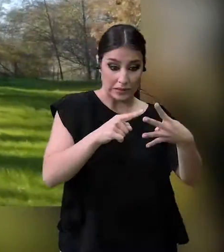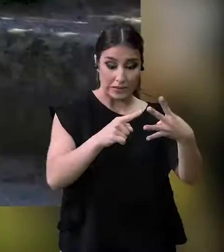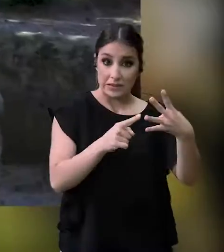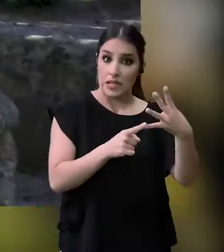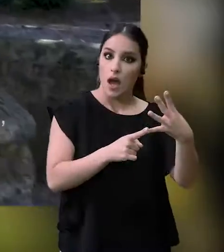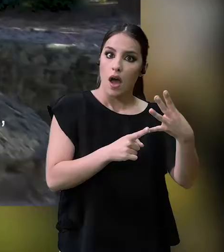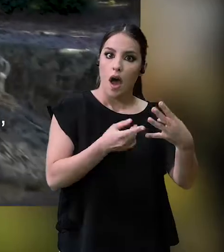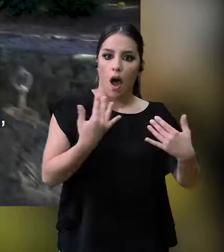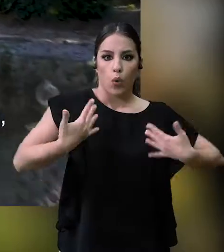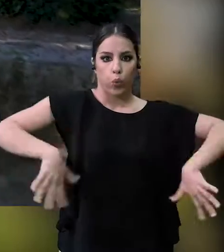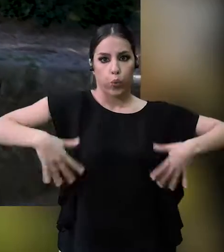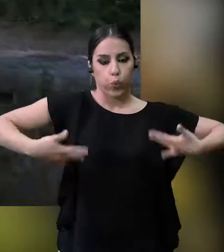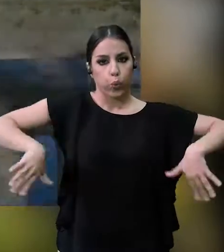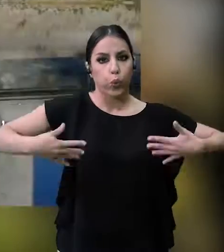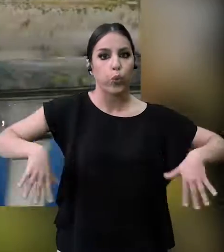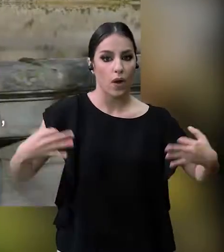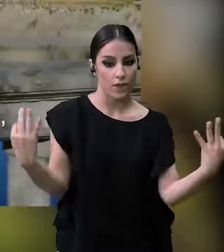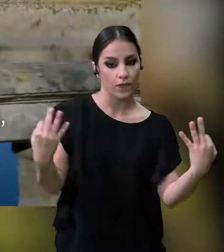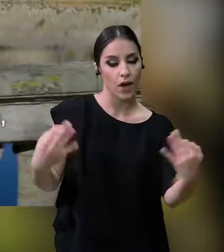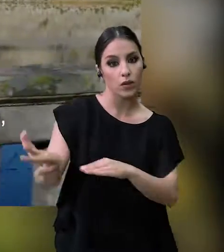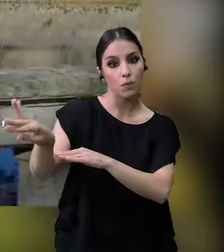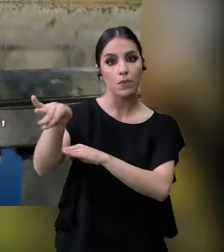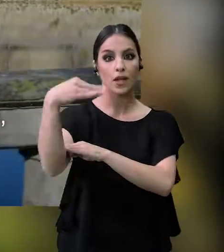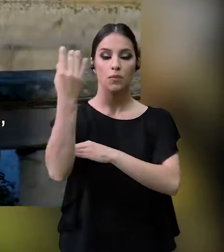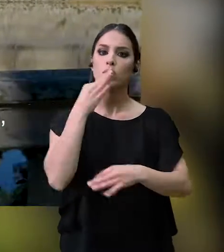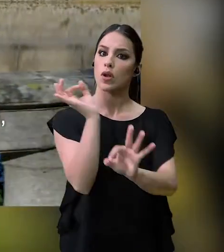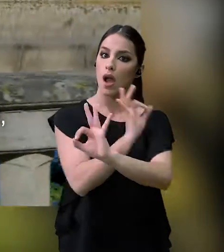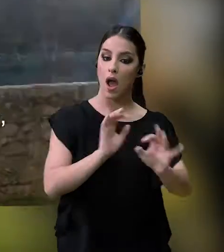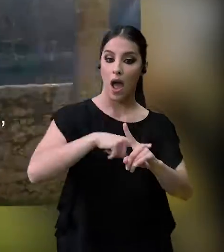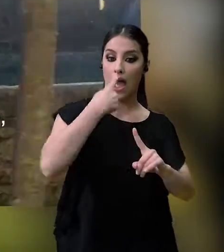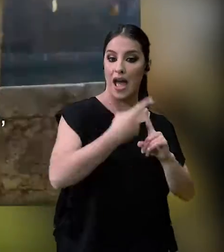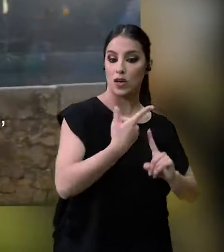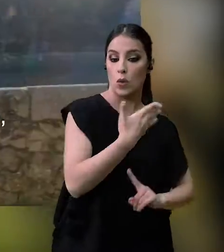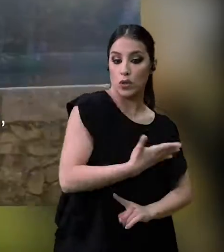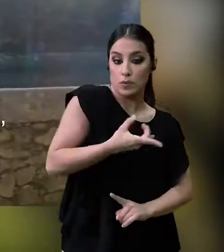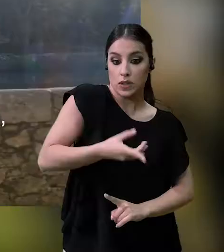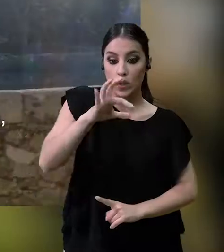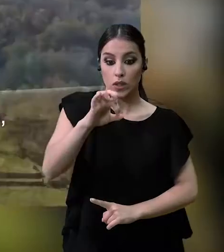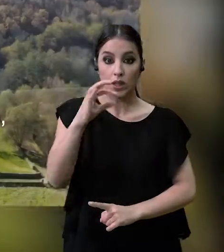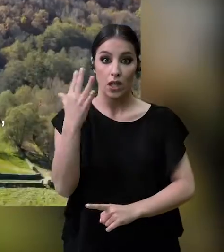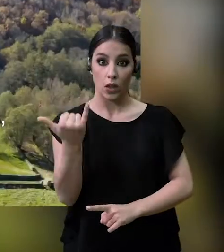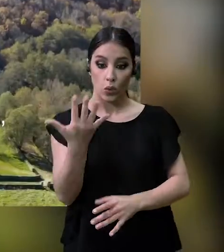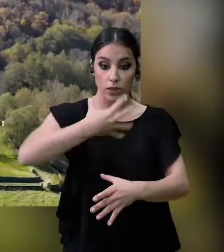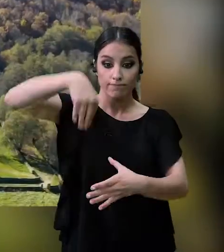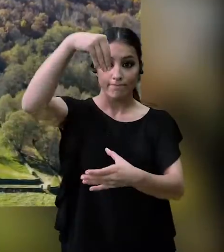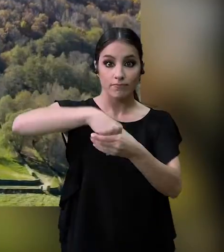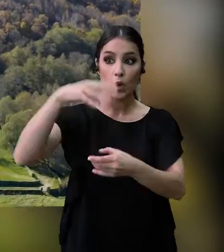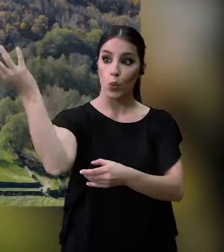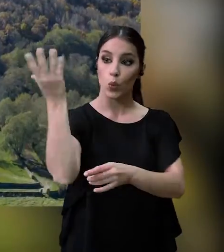Um conjunto que integra um admirável património declarado bem de interesse cultural em 1982